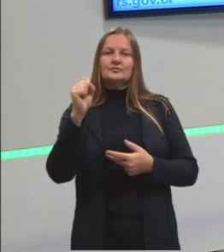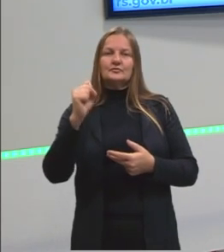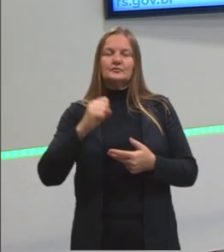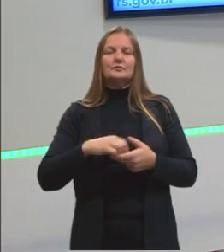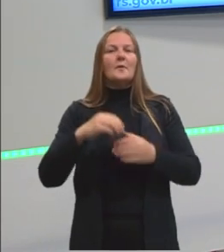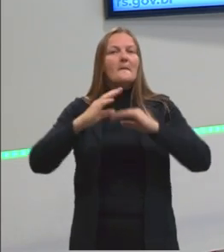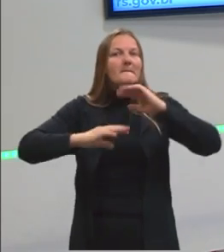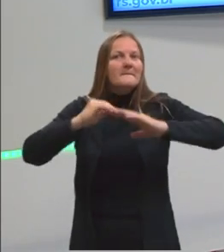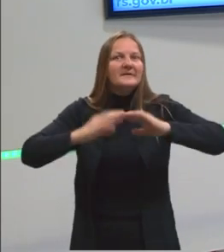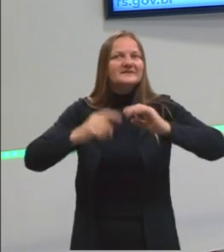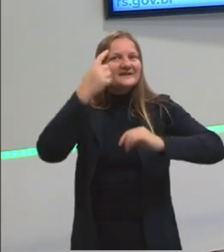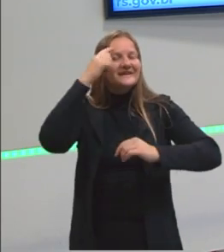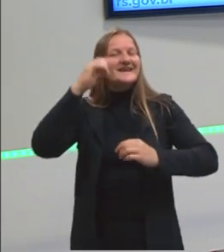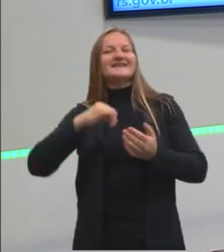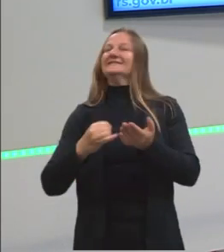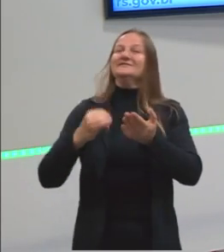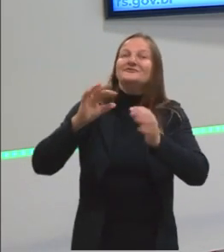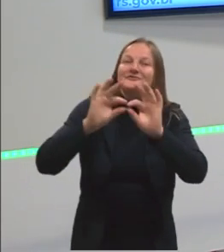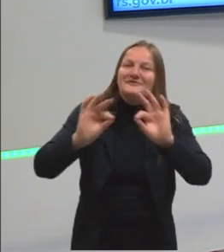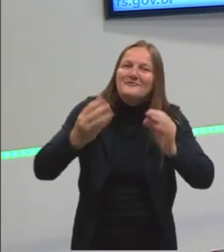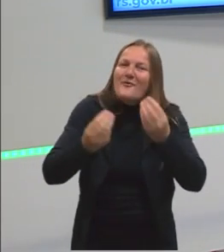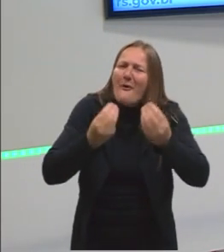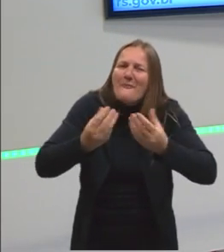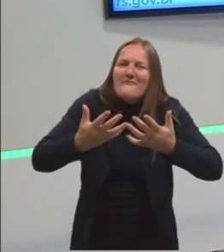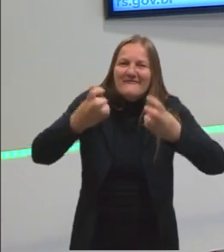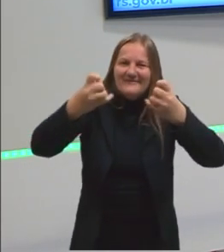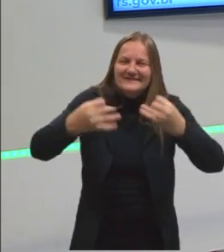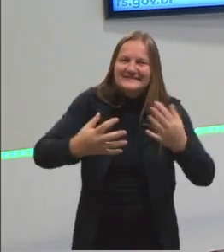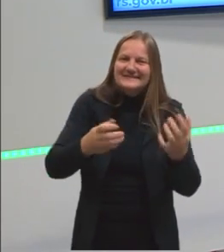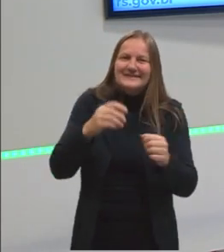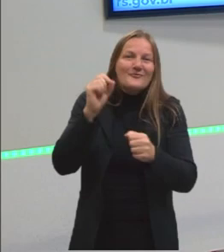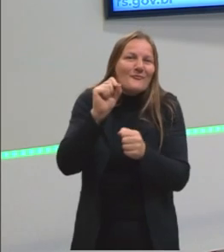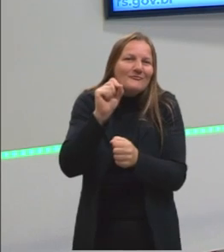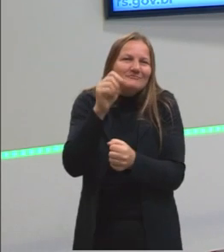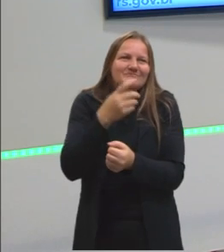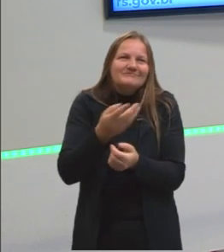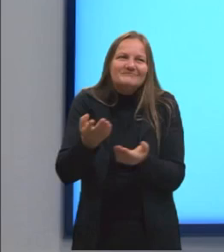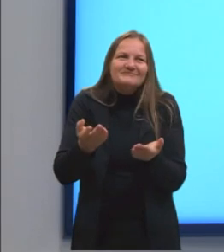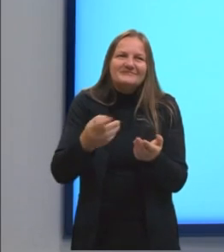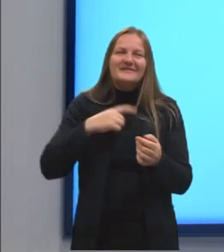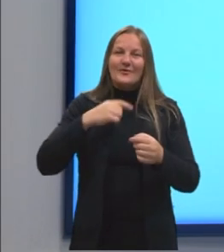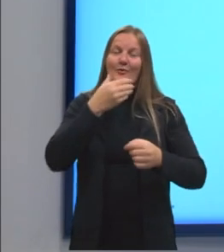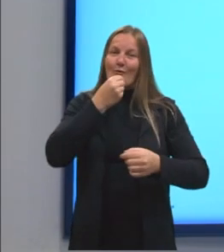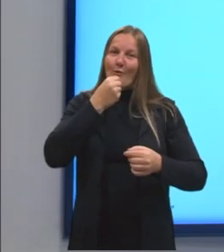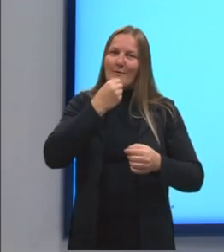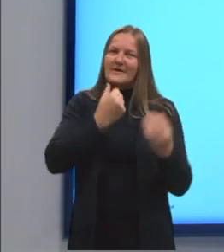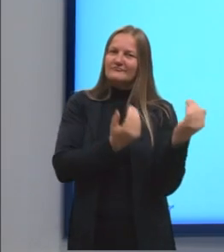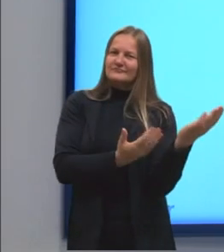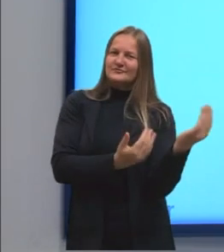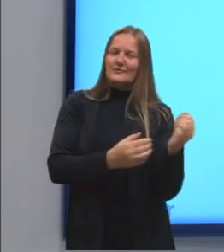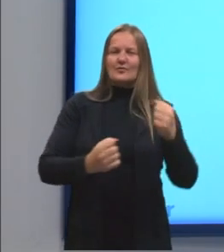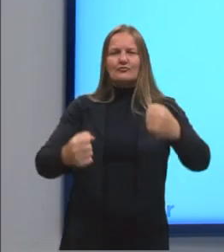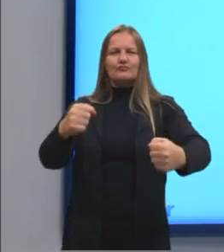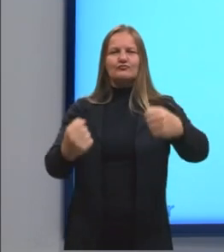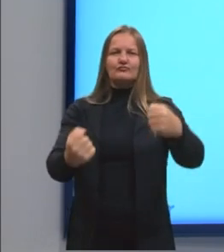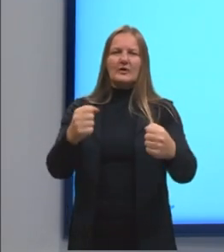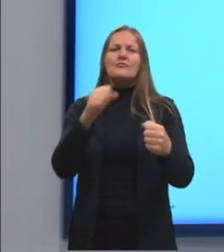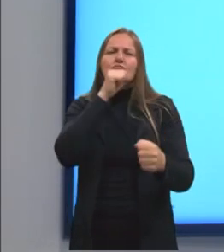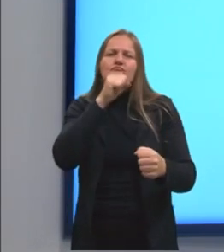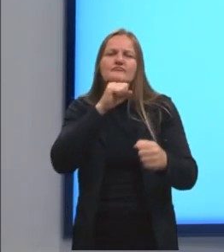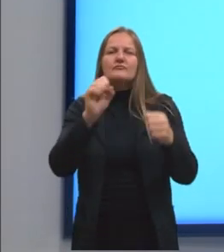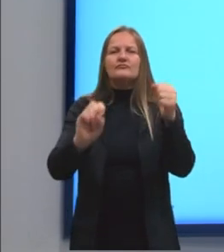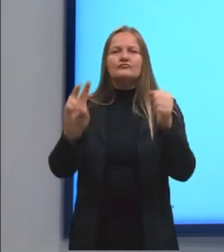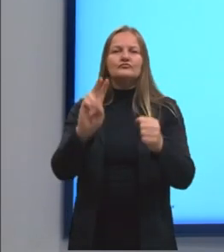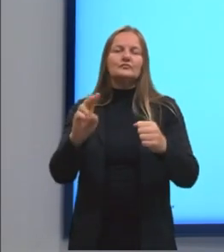essa ideia de juros simples. A questão diz o seguinte, Um rapaz possui um carro usado e